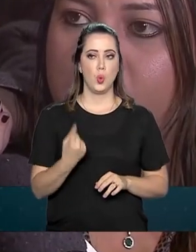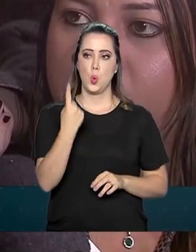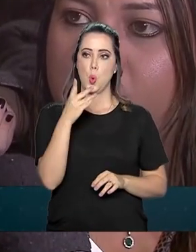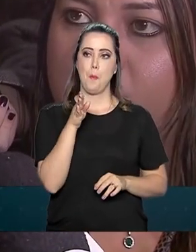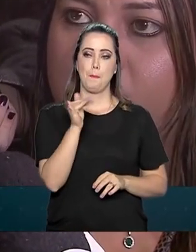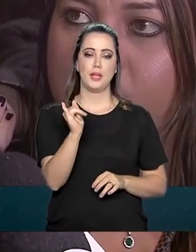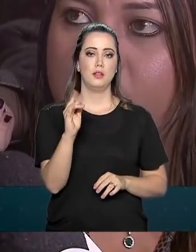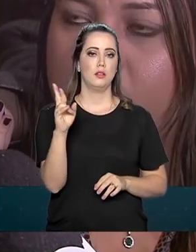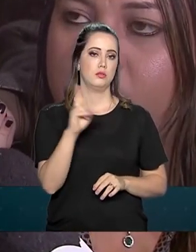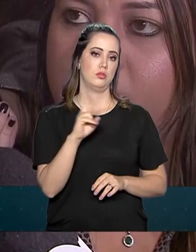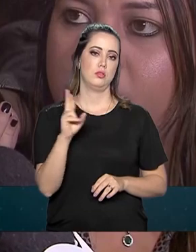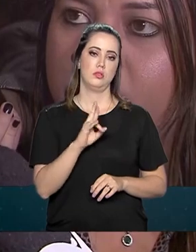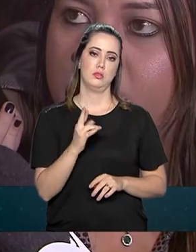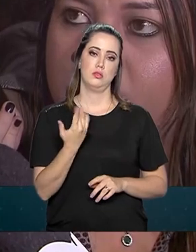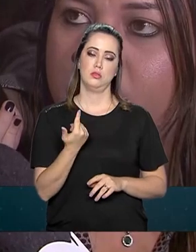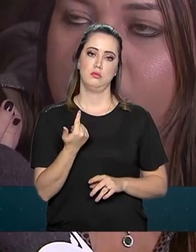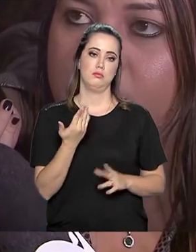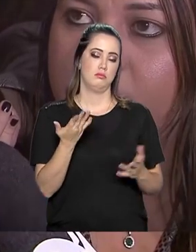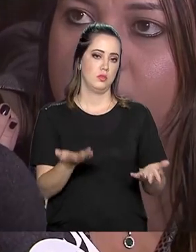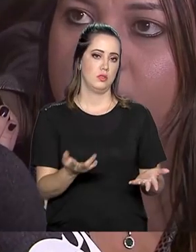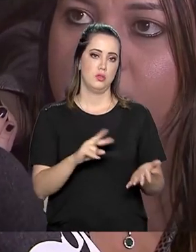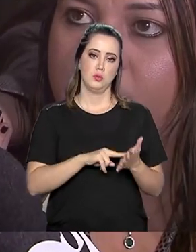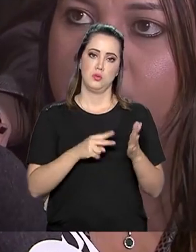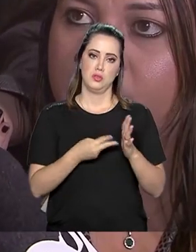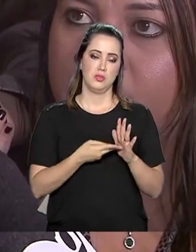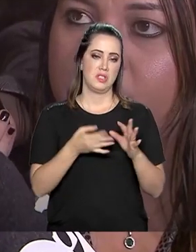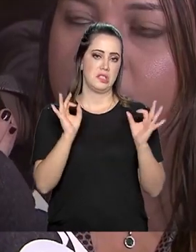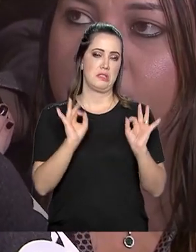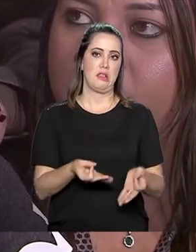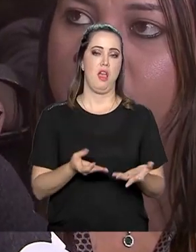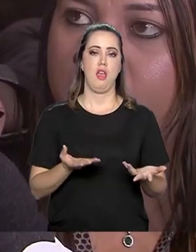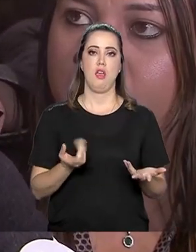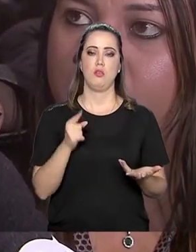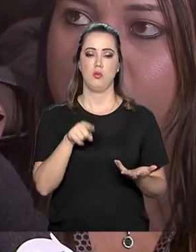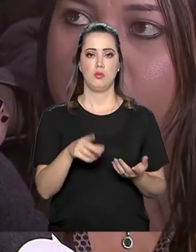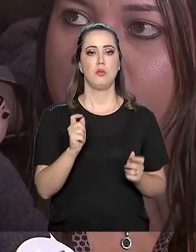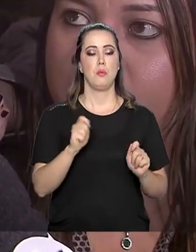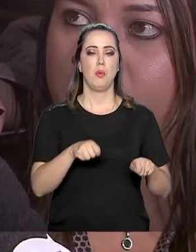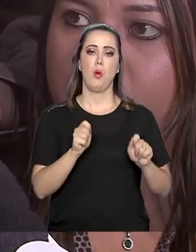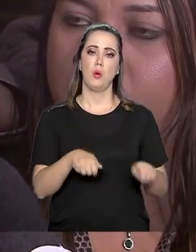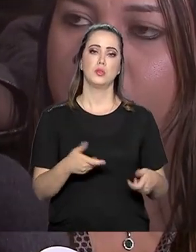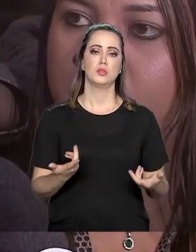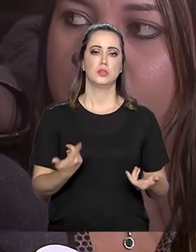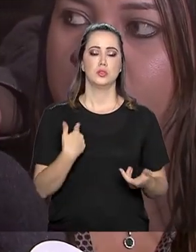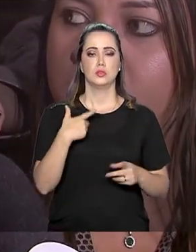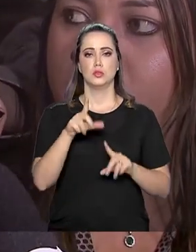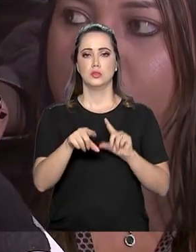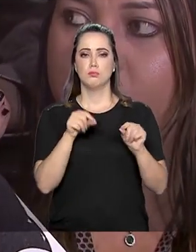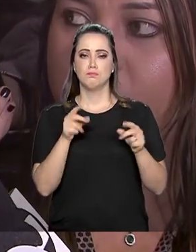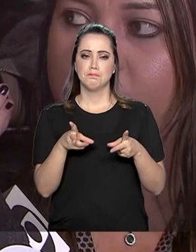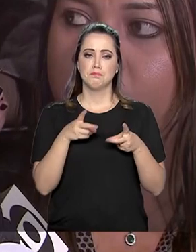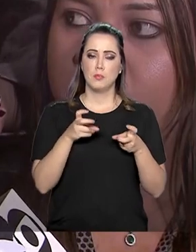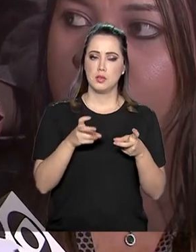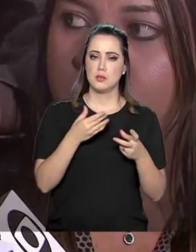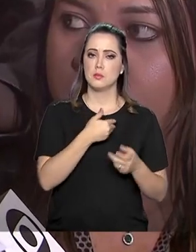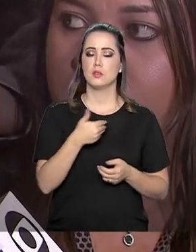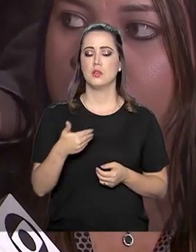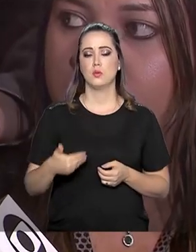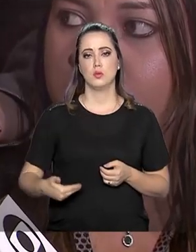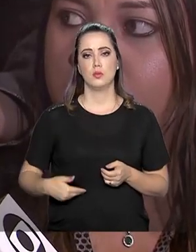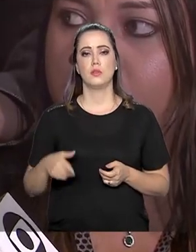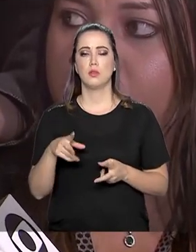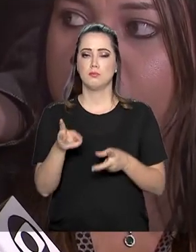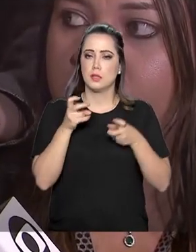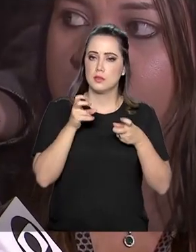bilhão, então isso realmente não é decisivo e se pode ter esse tipo de sensibilidade que o governo teve em